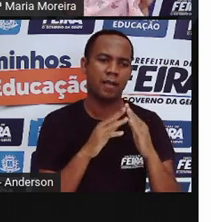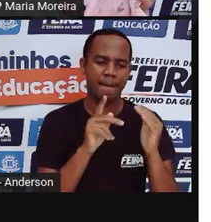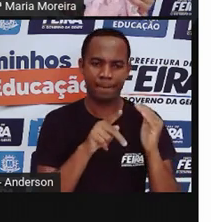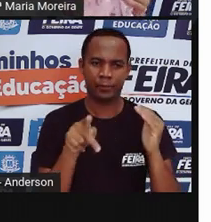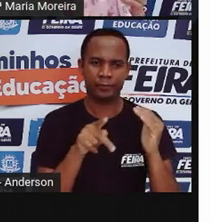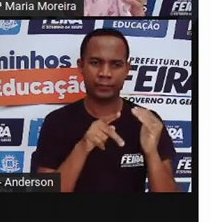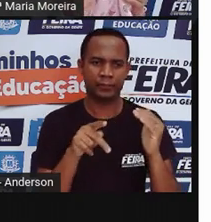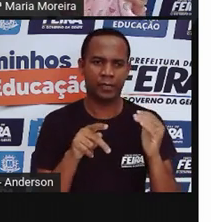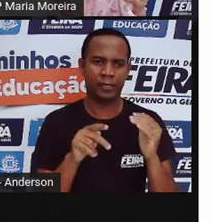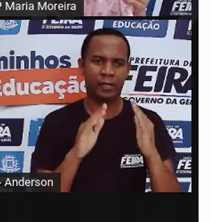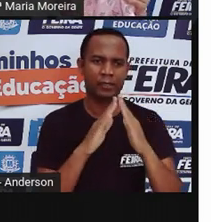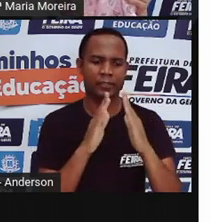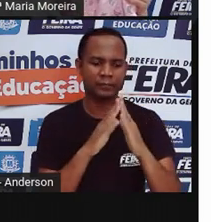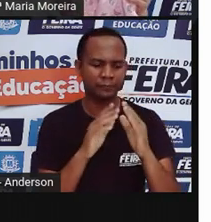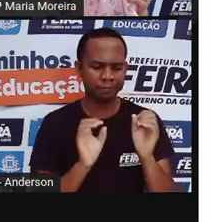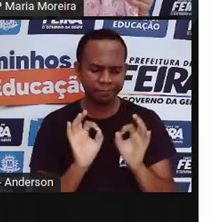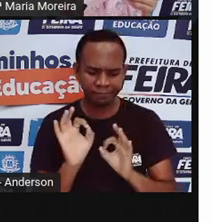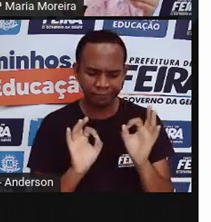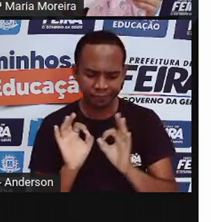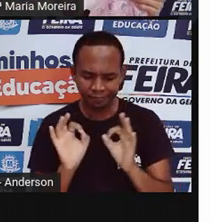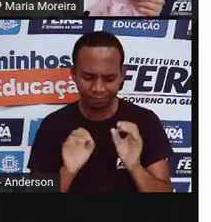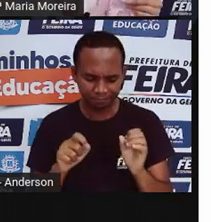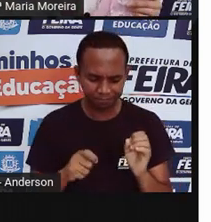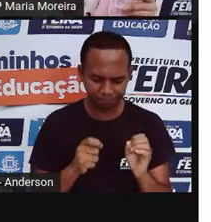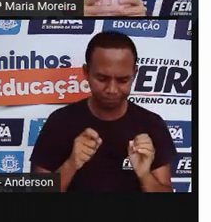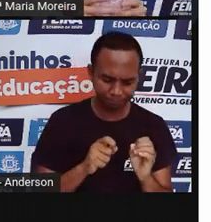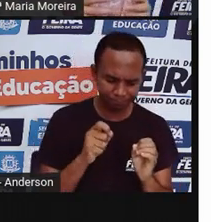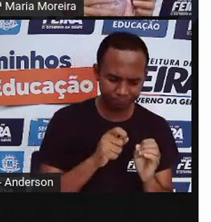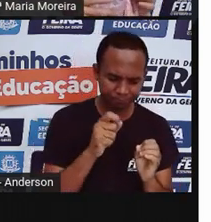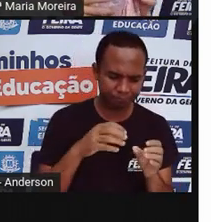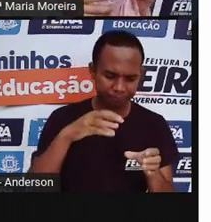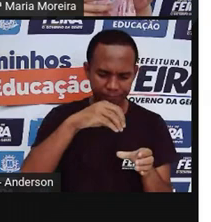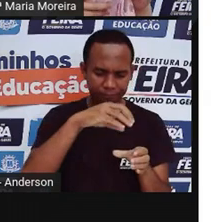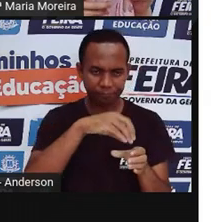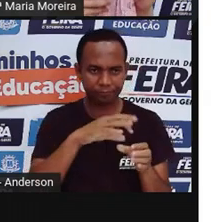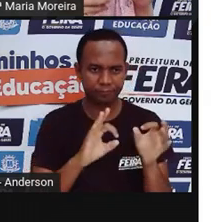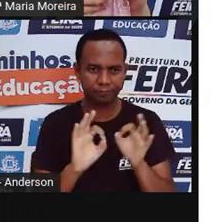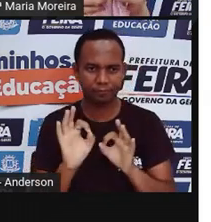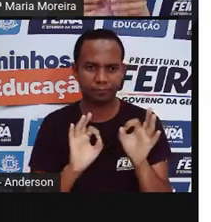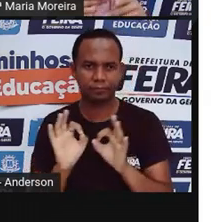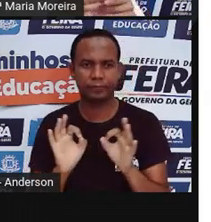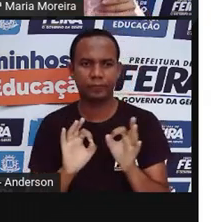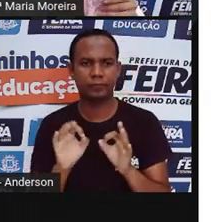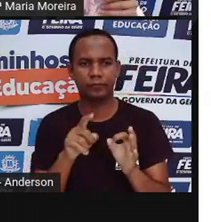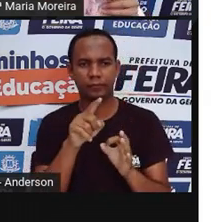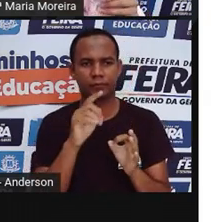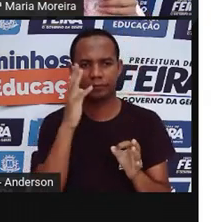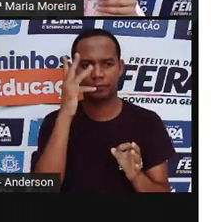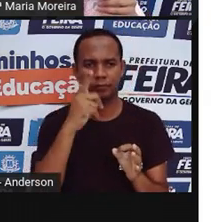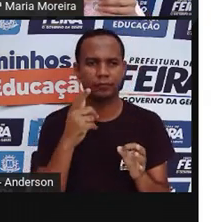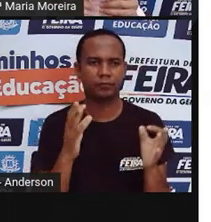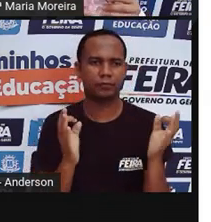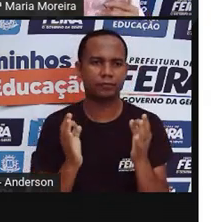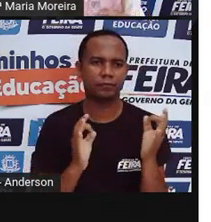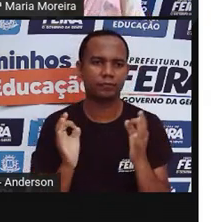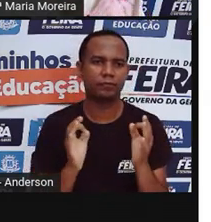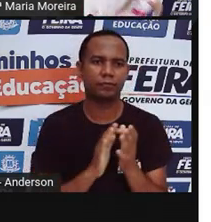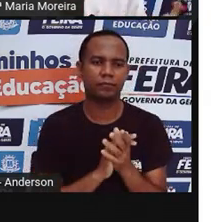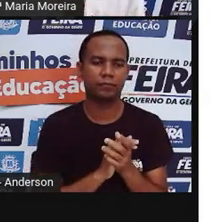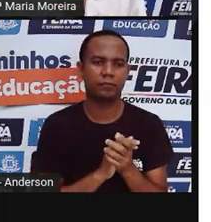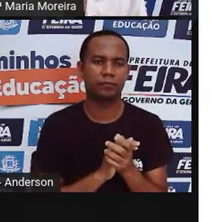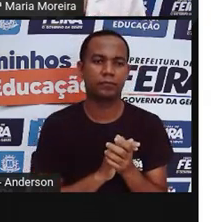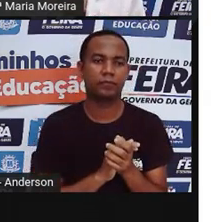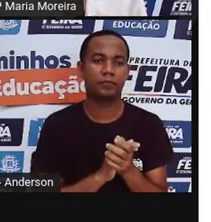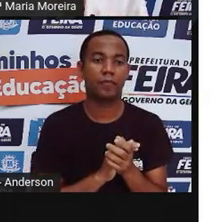Josefina onde? Na casa dela. A própria costurou Josefina com todo amor e carinho para ela ficar assim, charmosérrima, tá? Pronto.